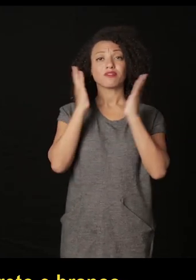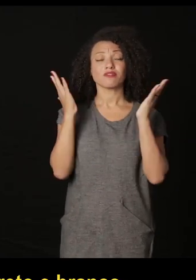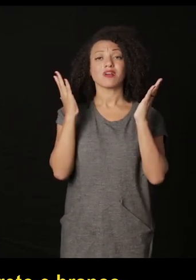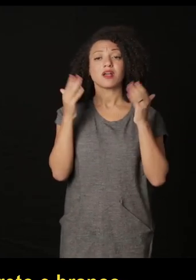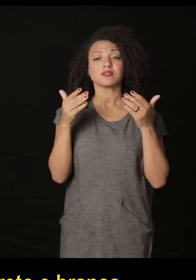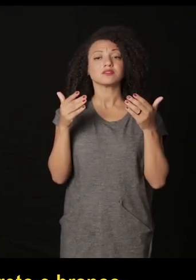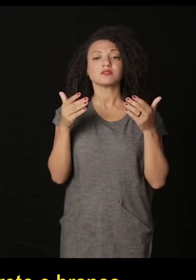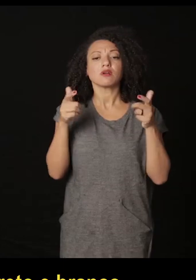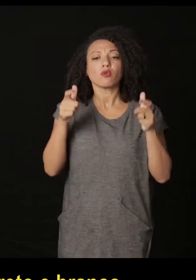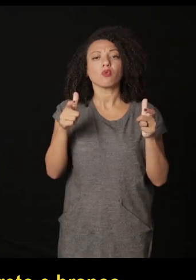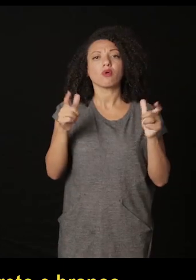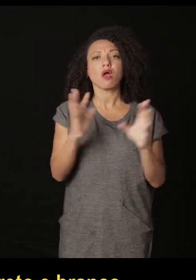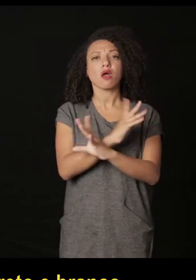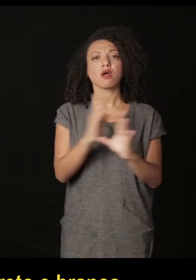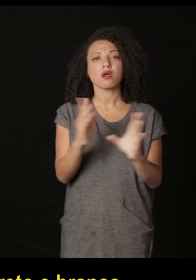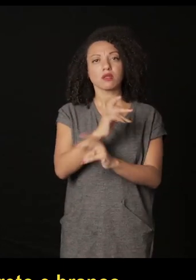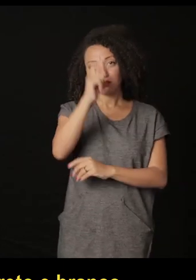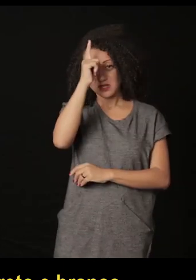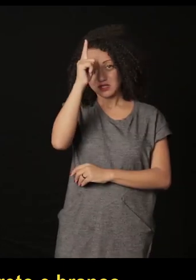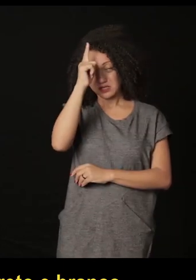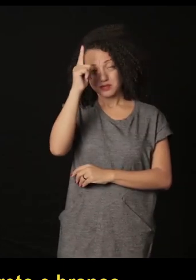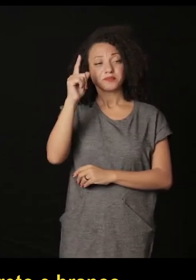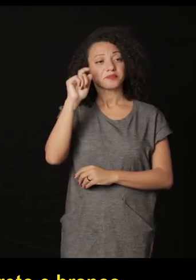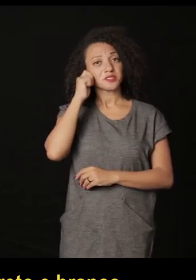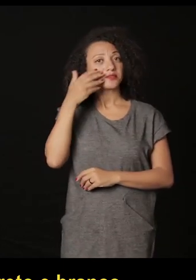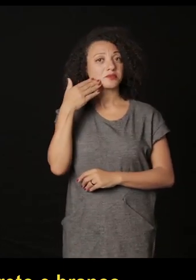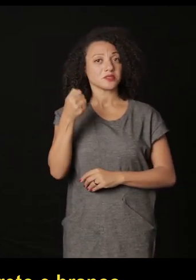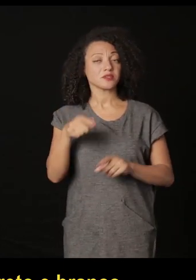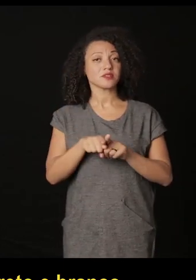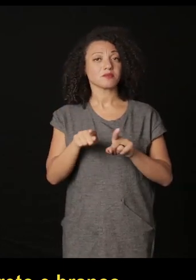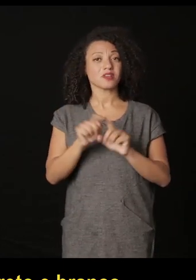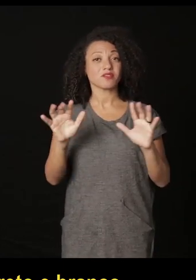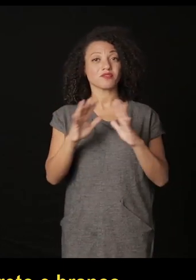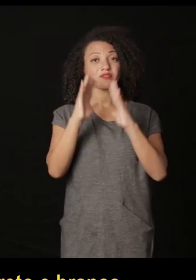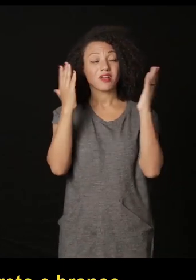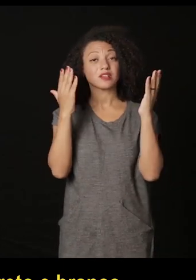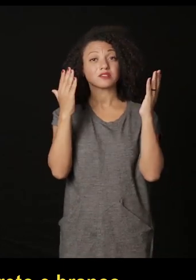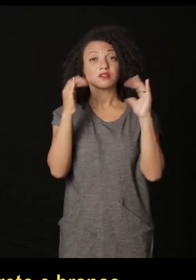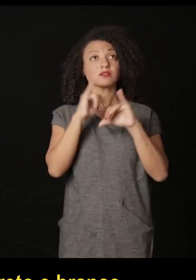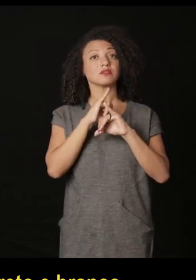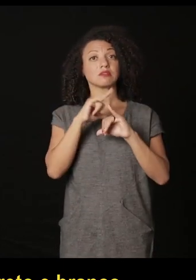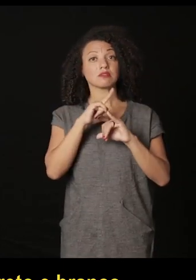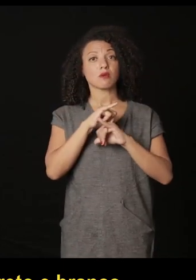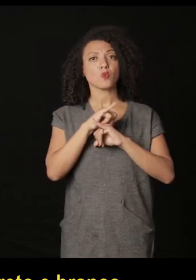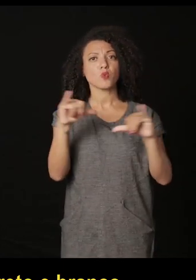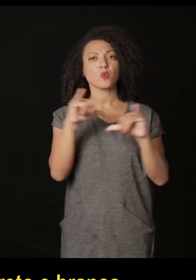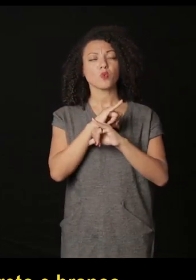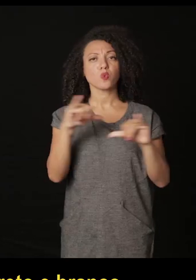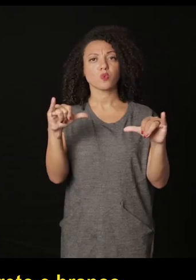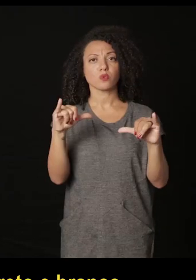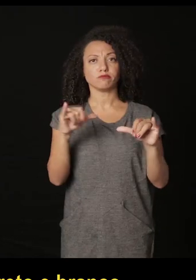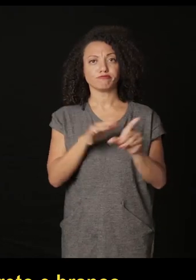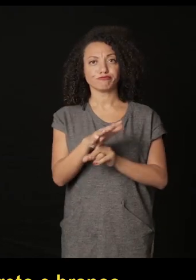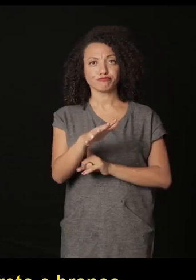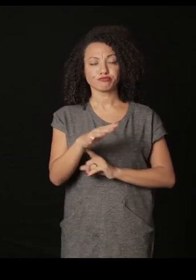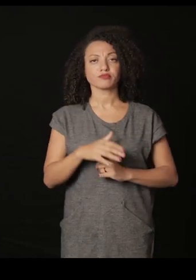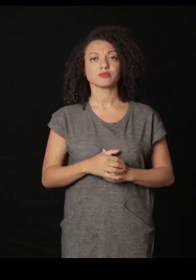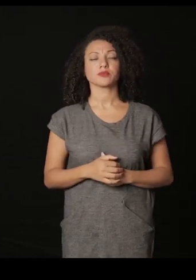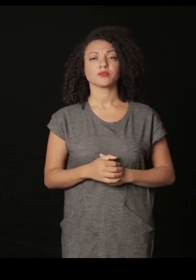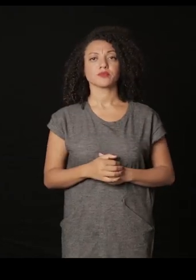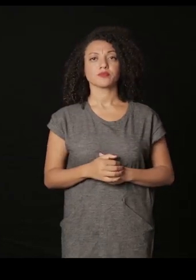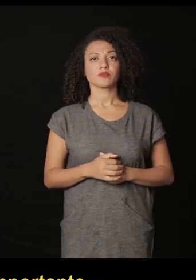públicas em Berlim em negro e branco e fiestas que estão anunciadas públicamente